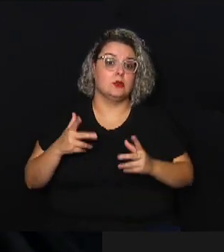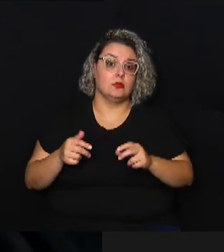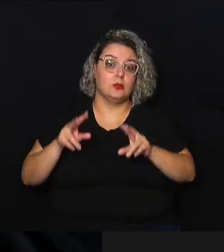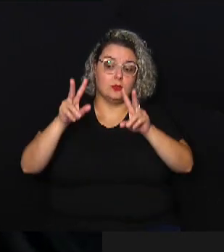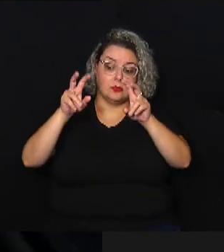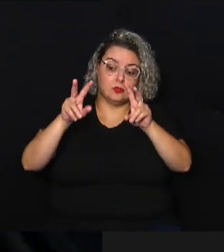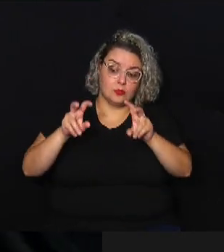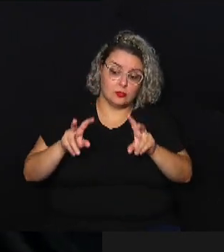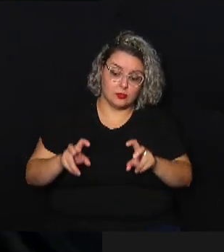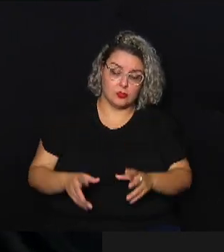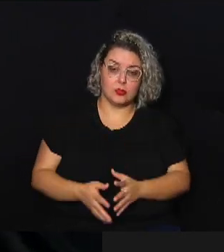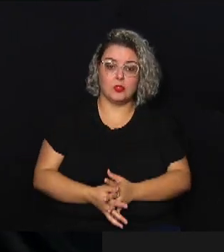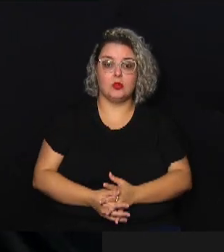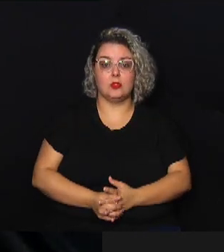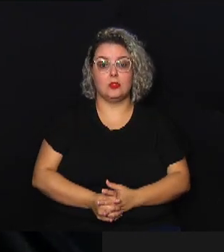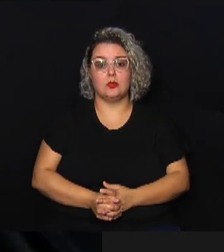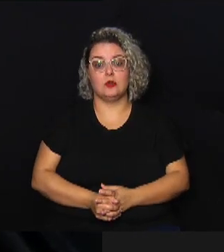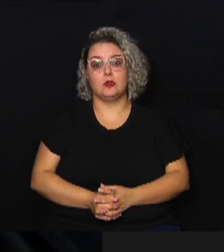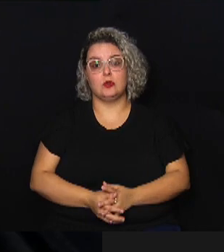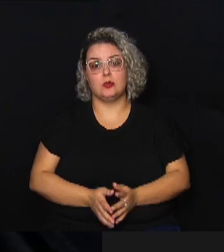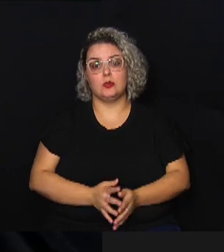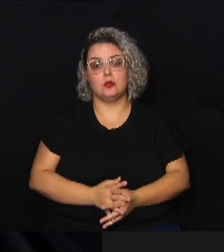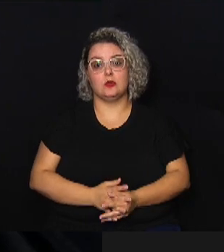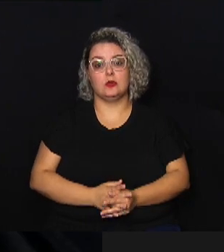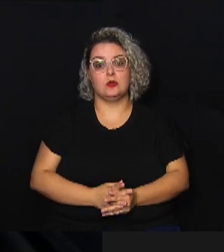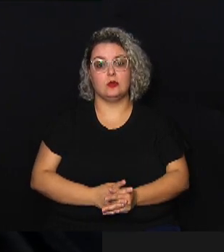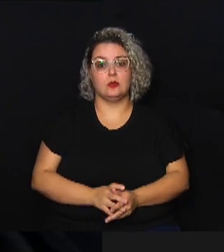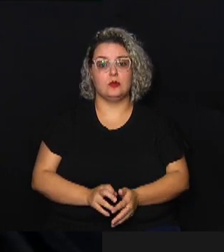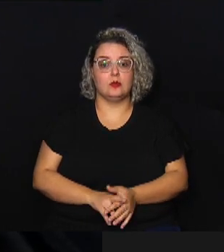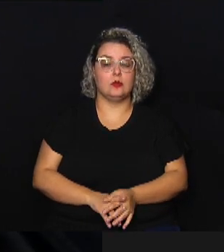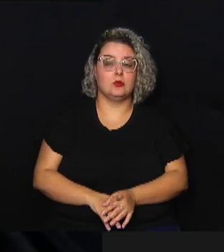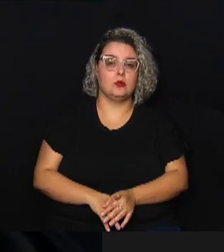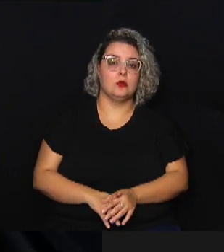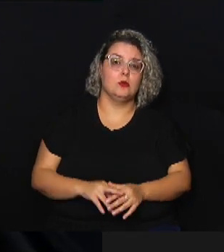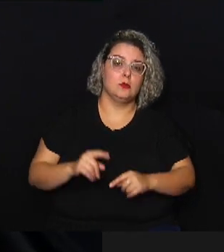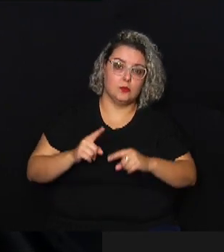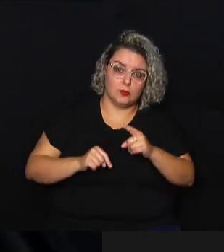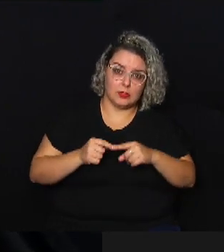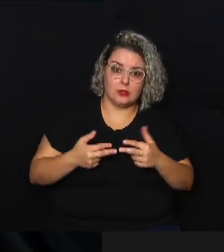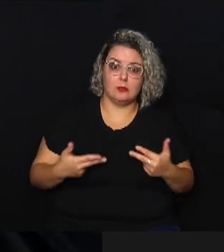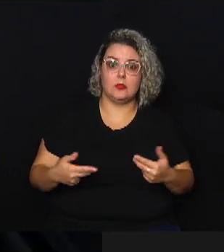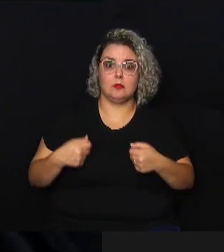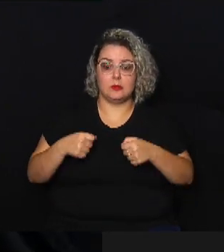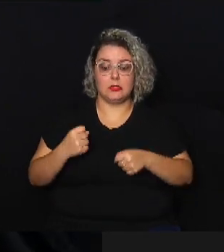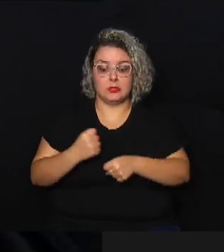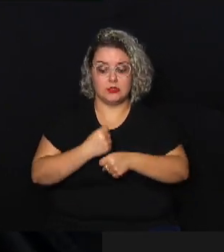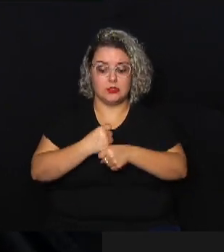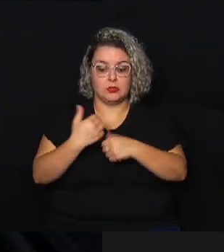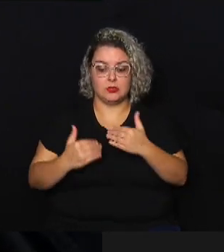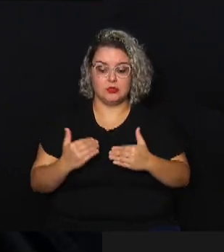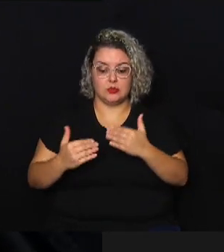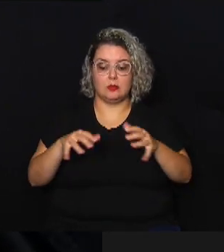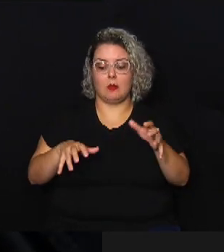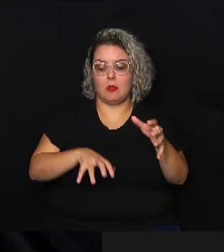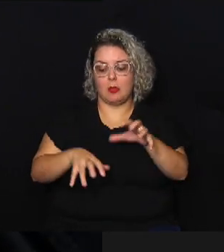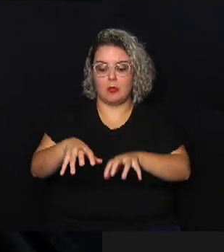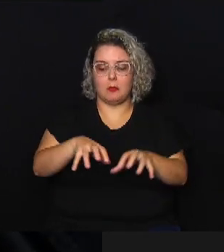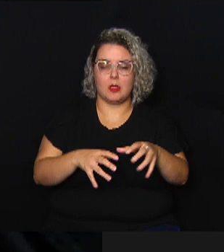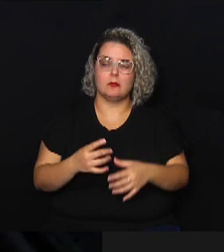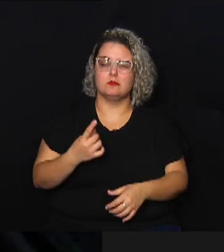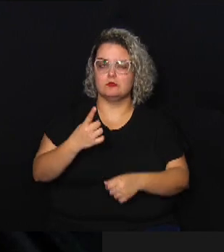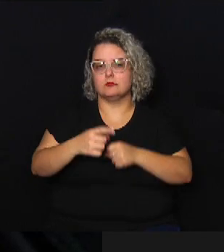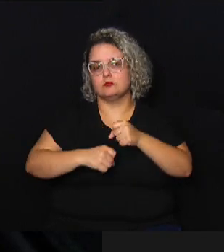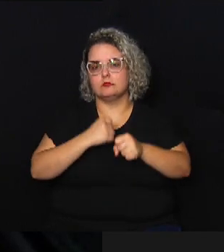equipamento que precisa ser construído então em torno de um ano a gente espera que